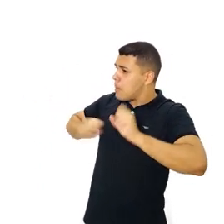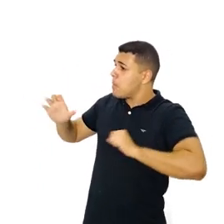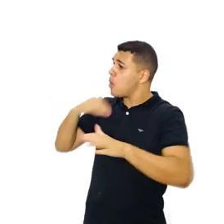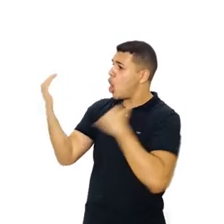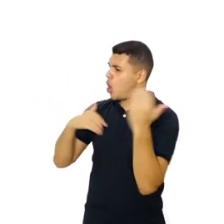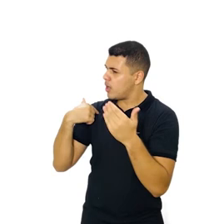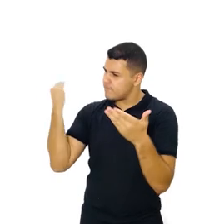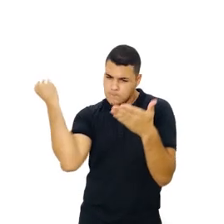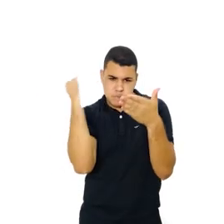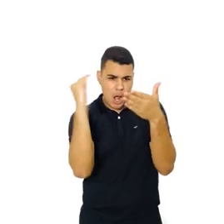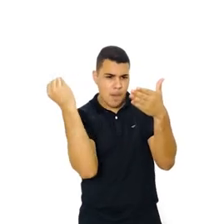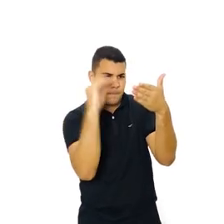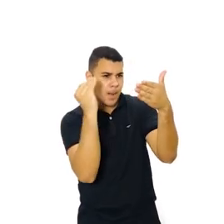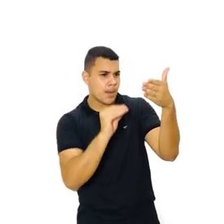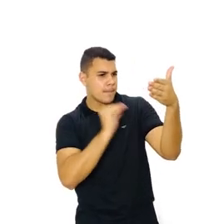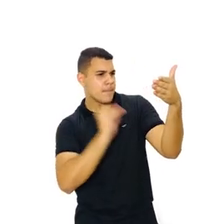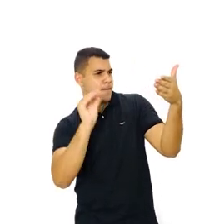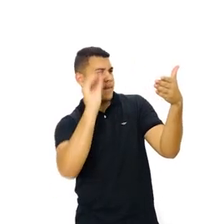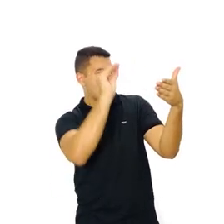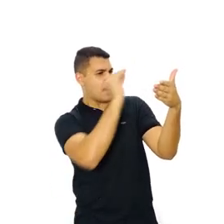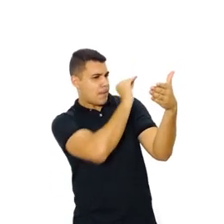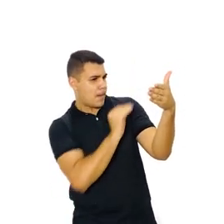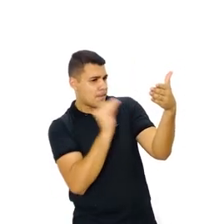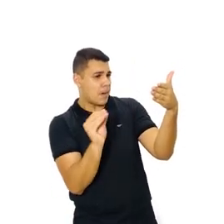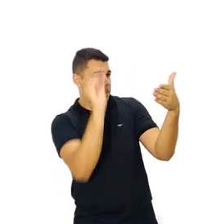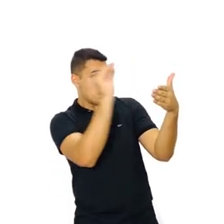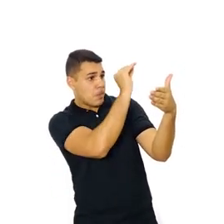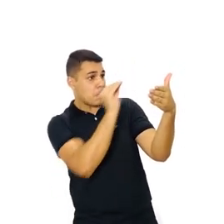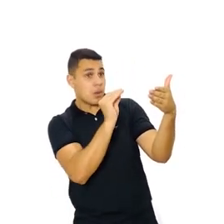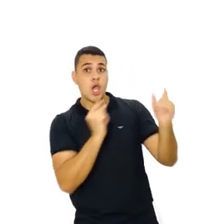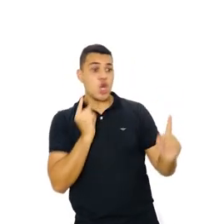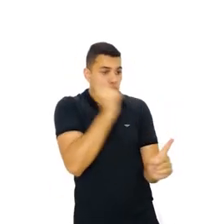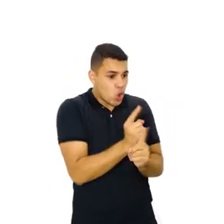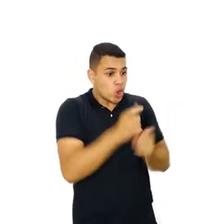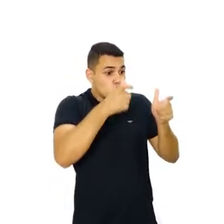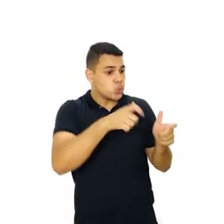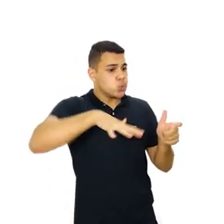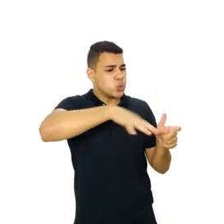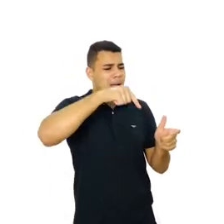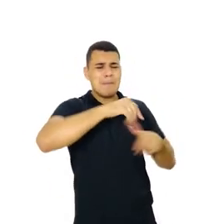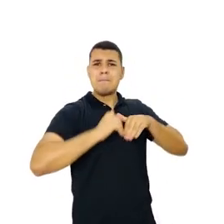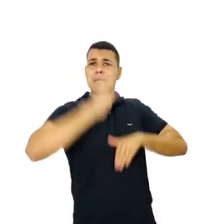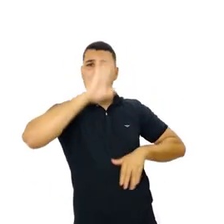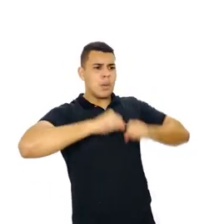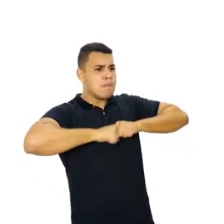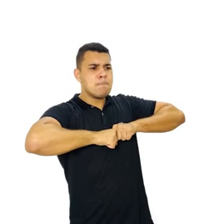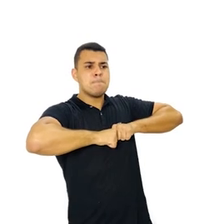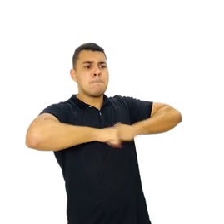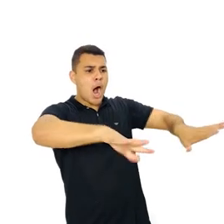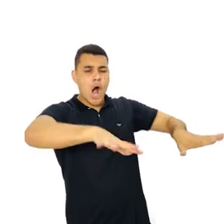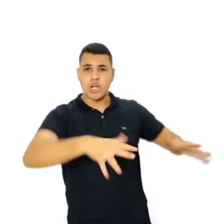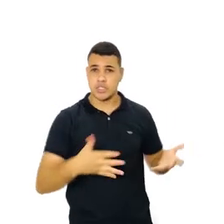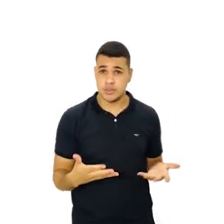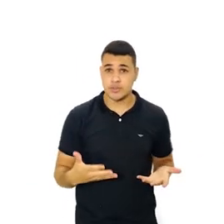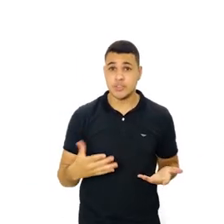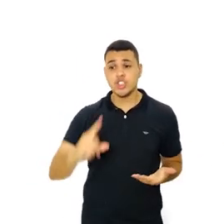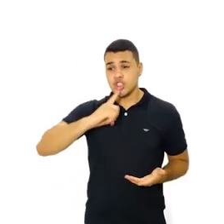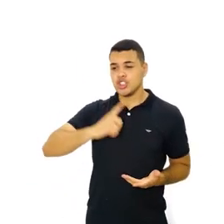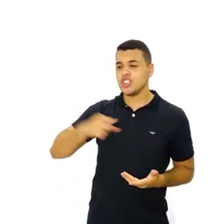de Londres naquele período. Vocês vejam que o sempre plotar os óbitos pela doença identificou um cluster,